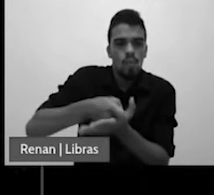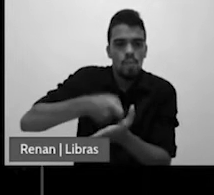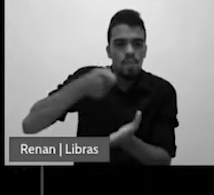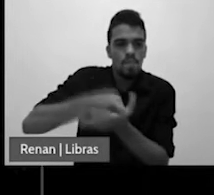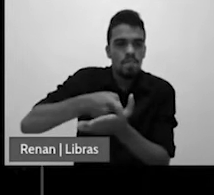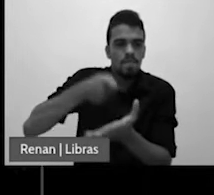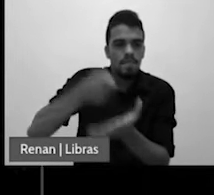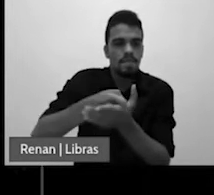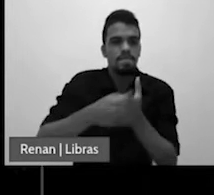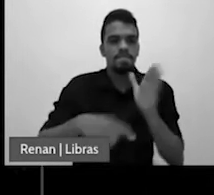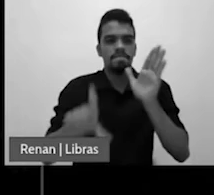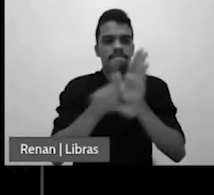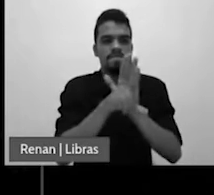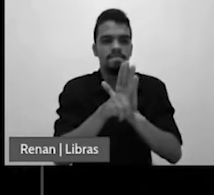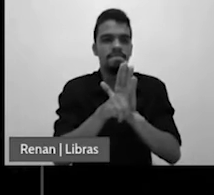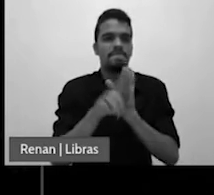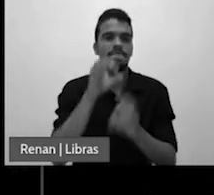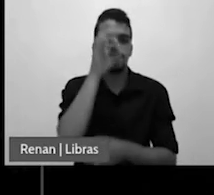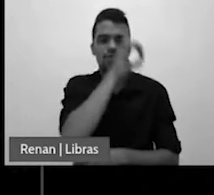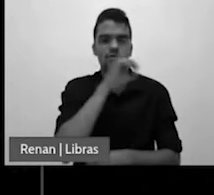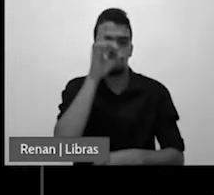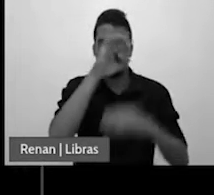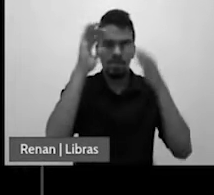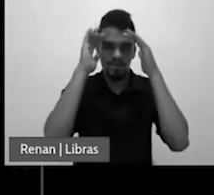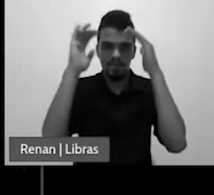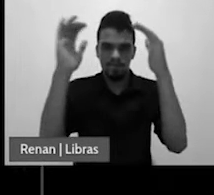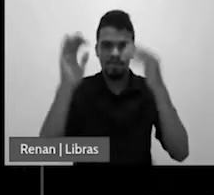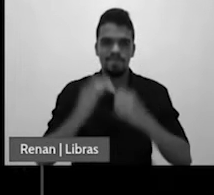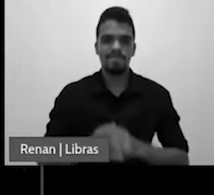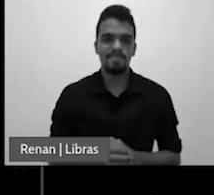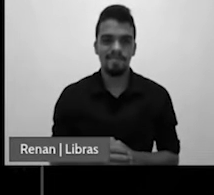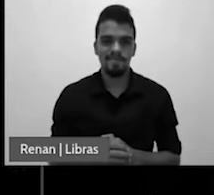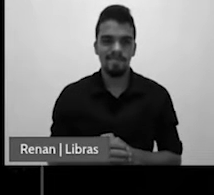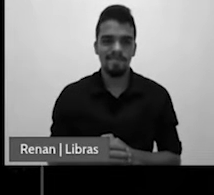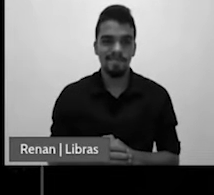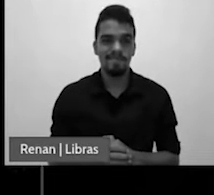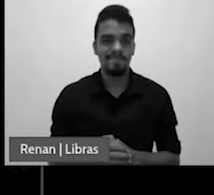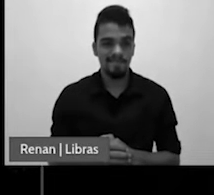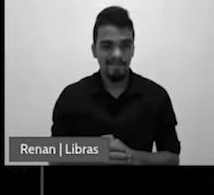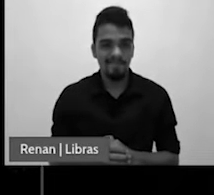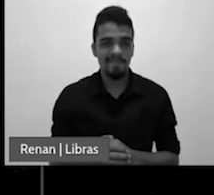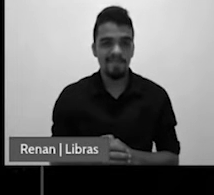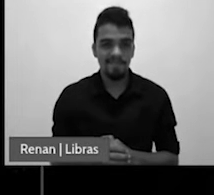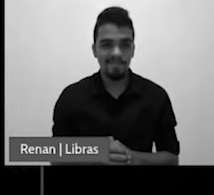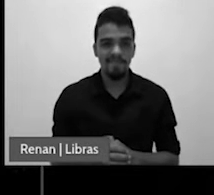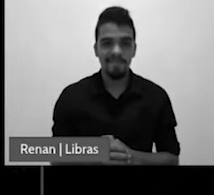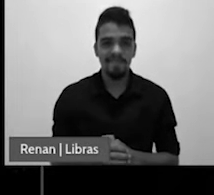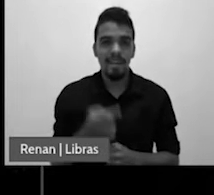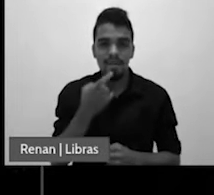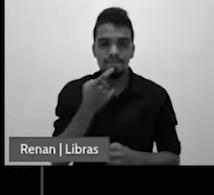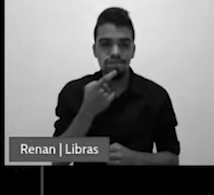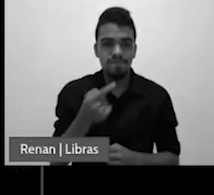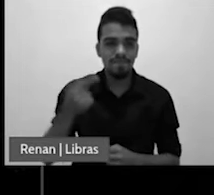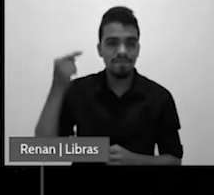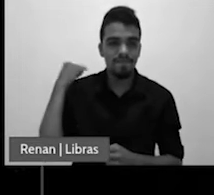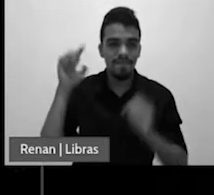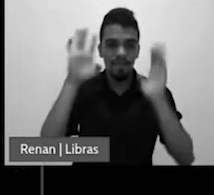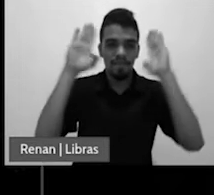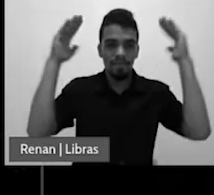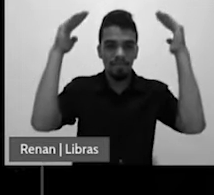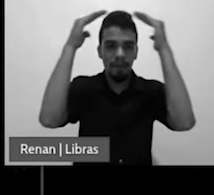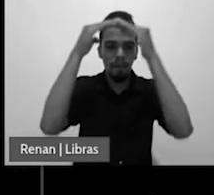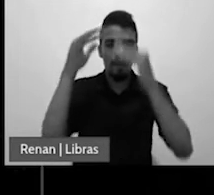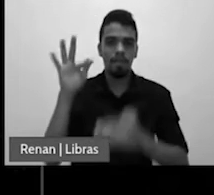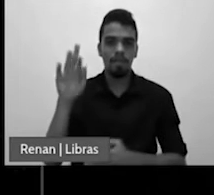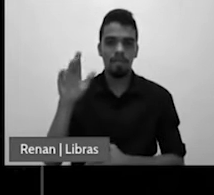dominical então a encíclica Dias Domini recentemente o Papa Francisco editou a sua encíclica